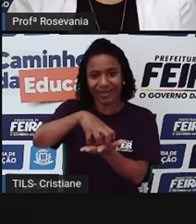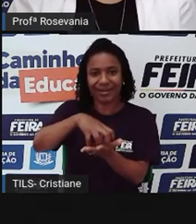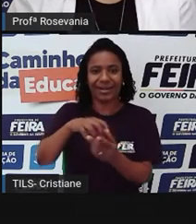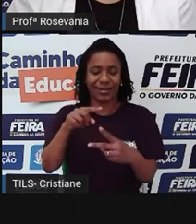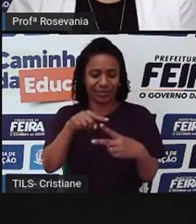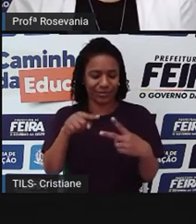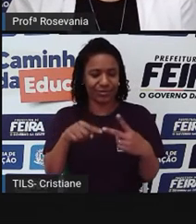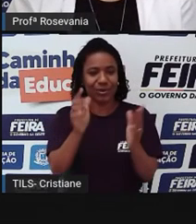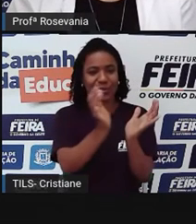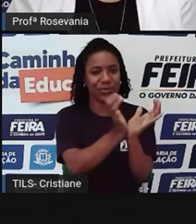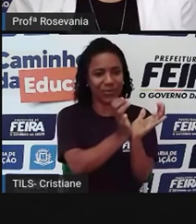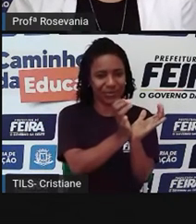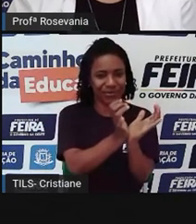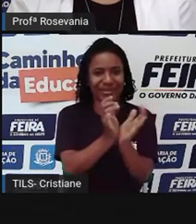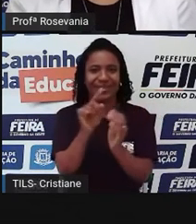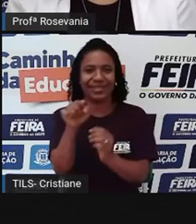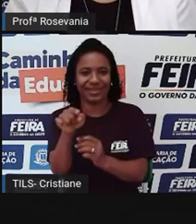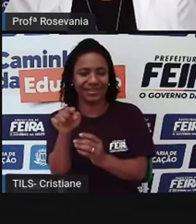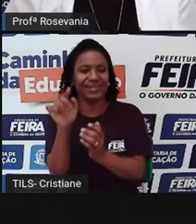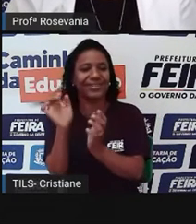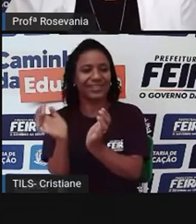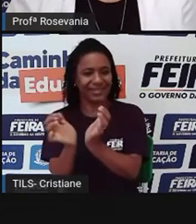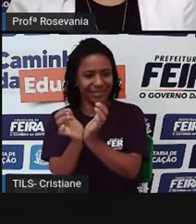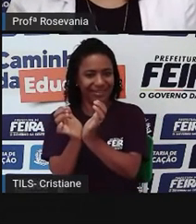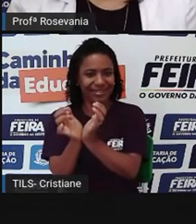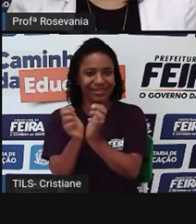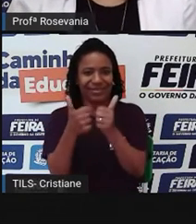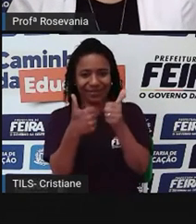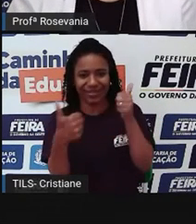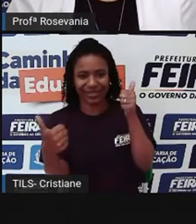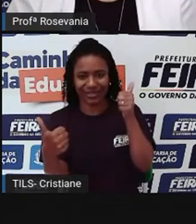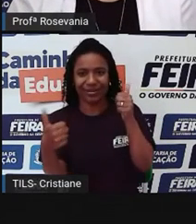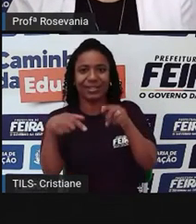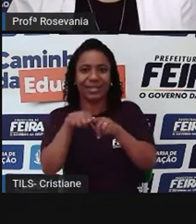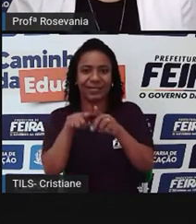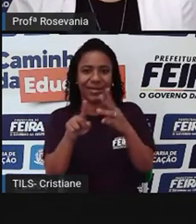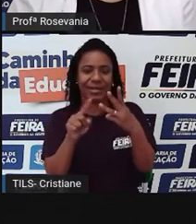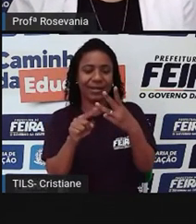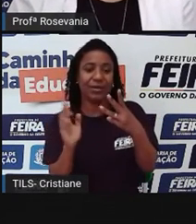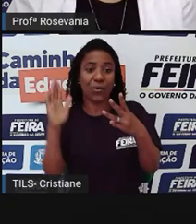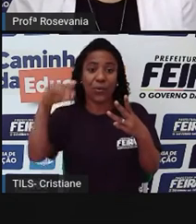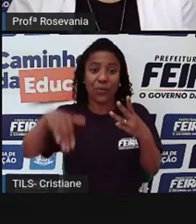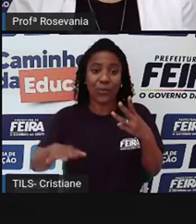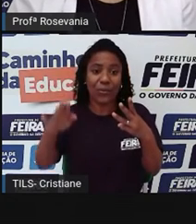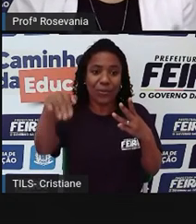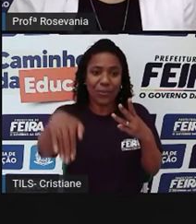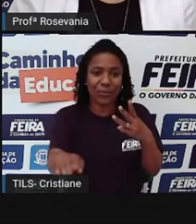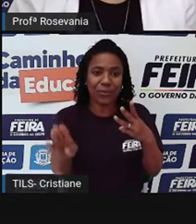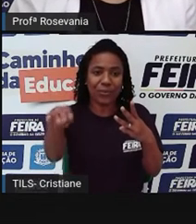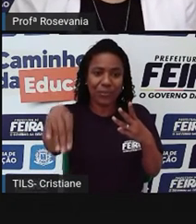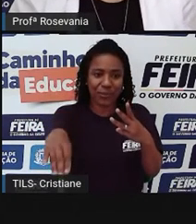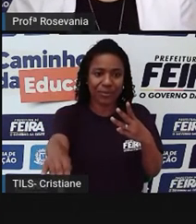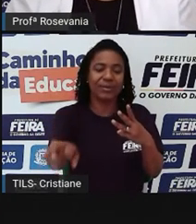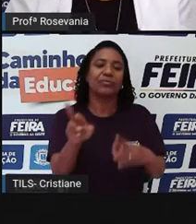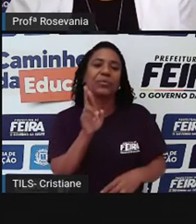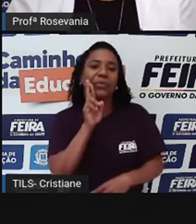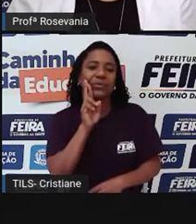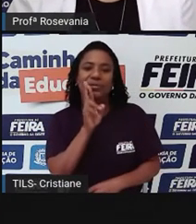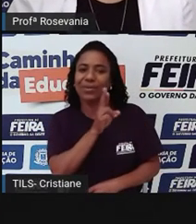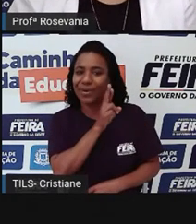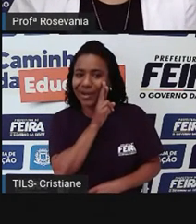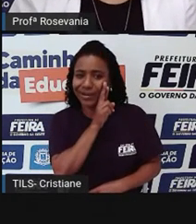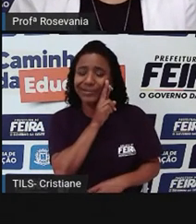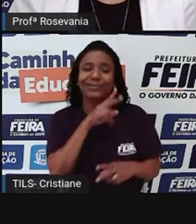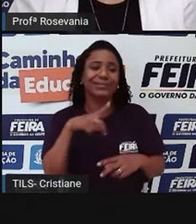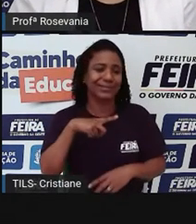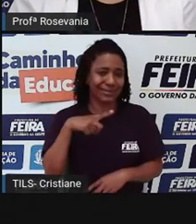feiras, tem o centro de abastecimento que funciona a semana toda, mesmo centro de abastecimento tem de tudo, até restaurante dentro